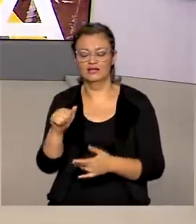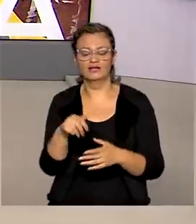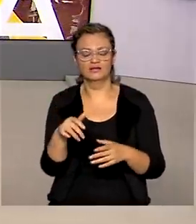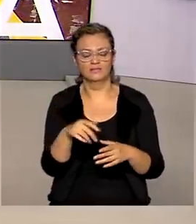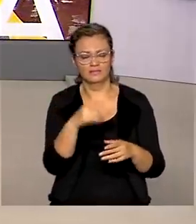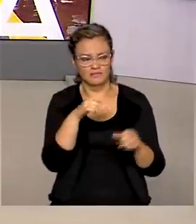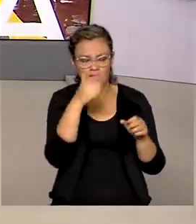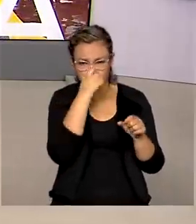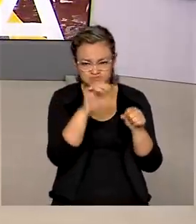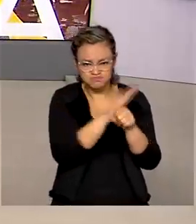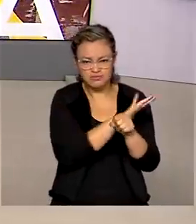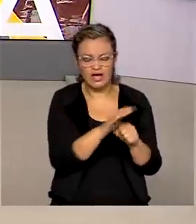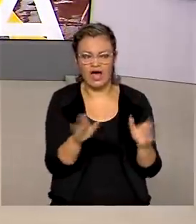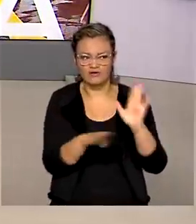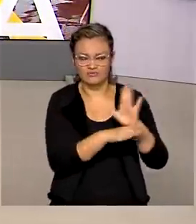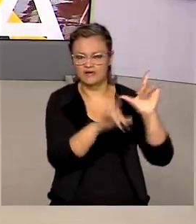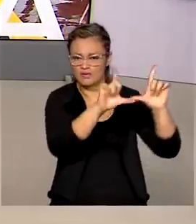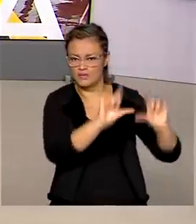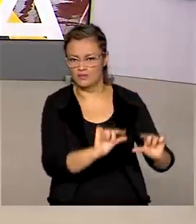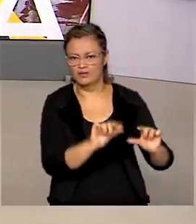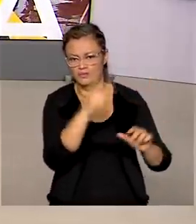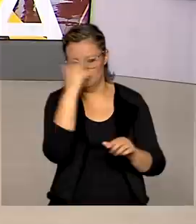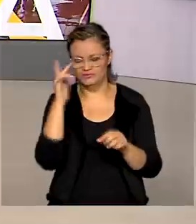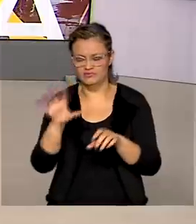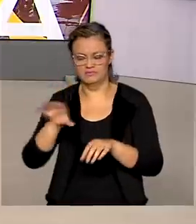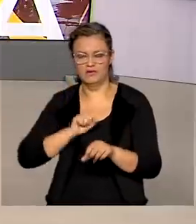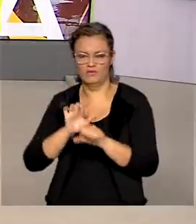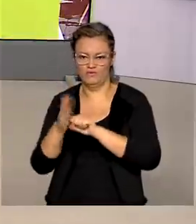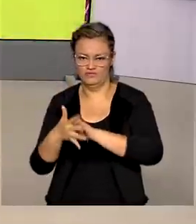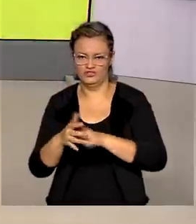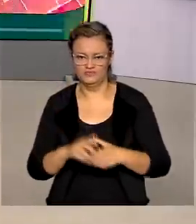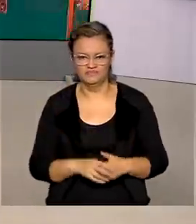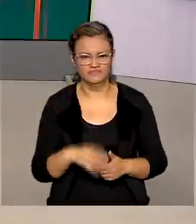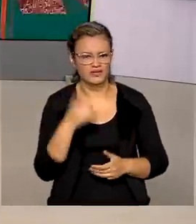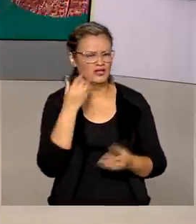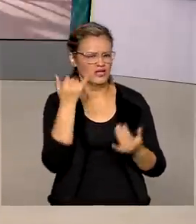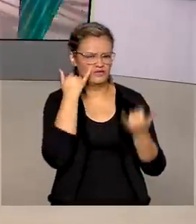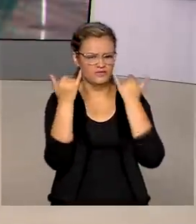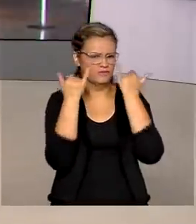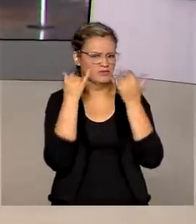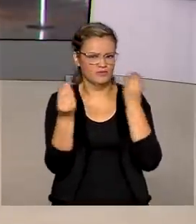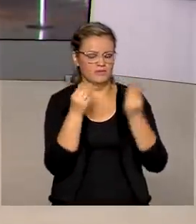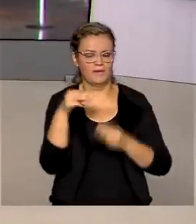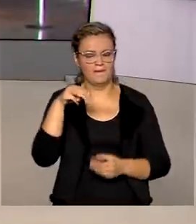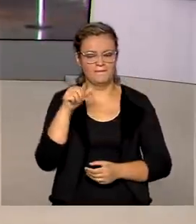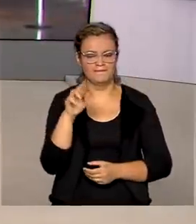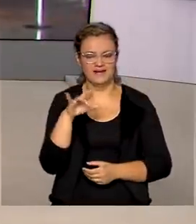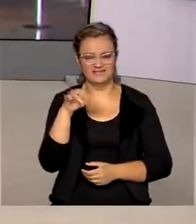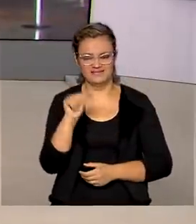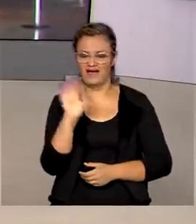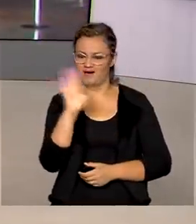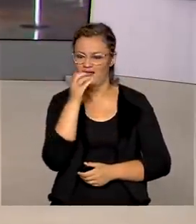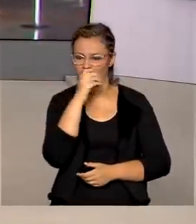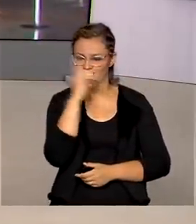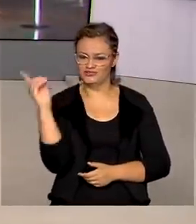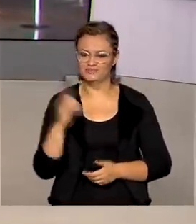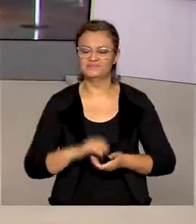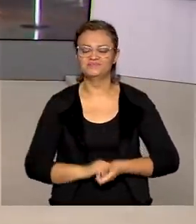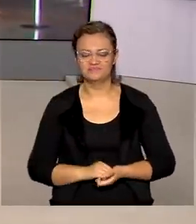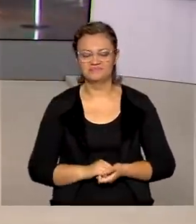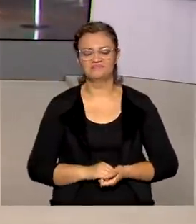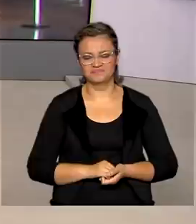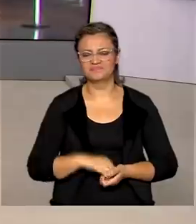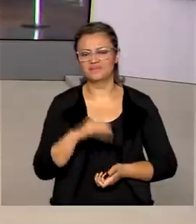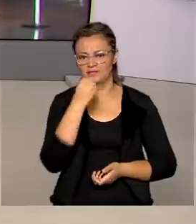o Sistema Único de Saúde no atendimento de pacientes com Covid-19. Vamos saber os detalhes então com Márcia Fernandes. Oi, Marcinha, bom dia. Oi,